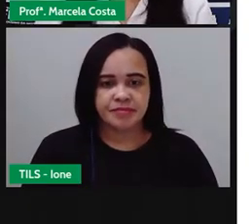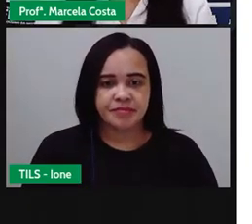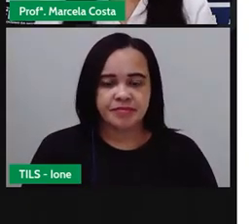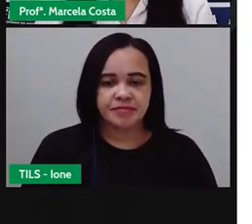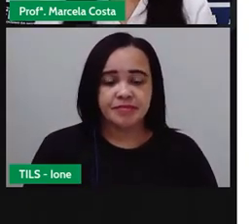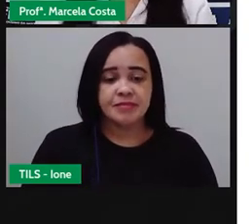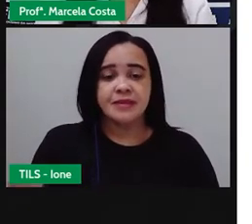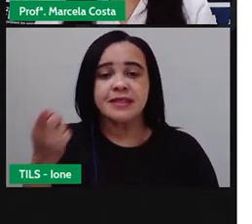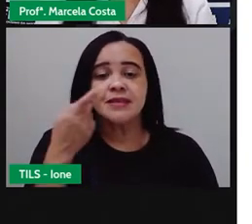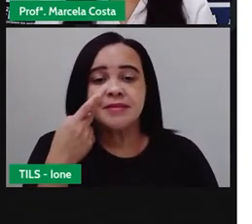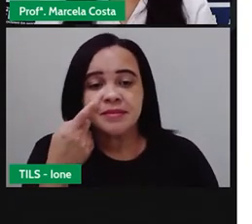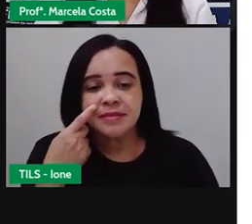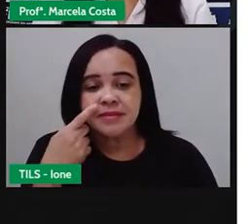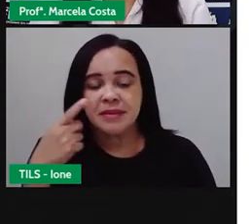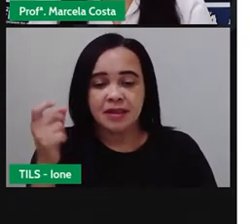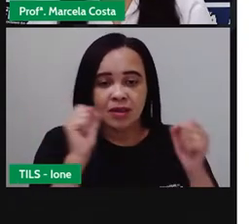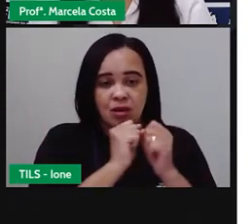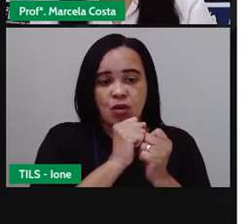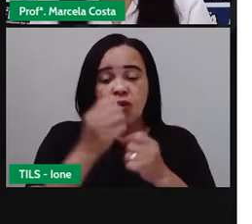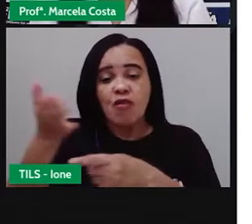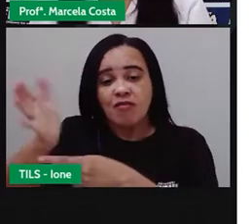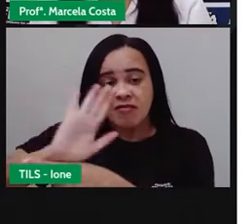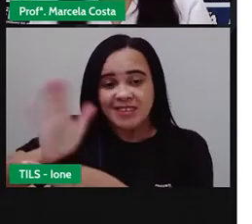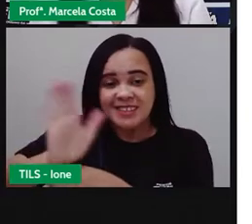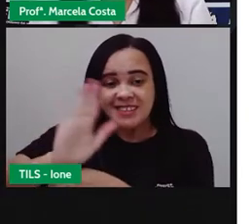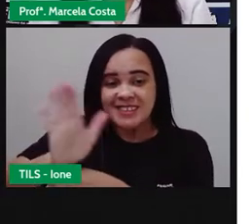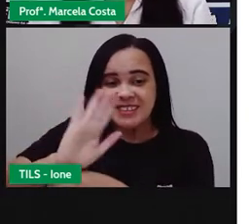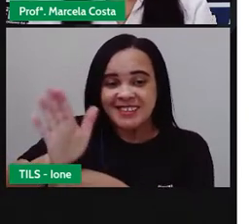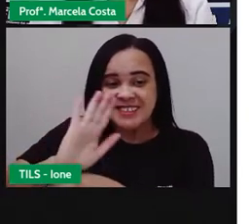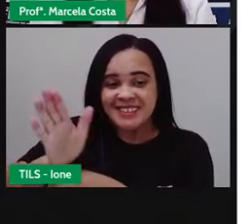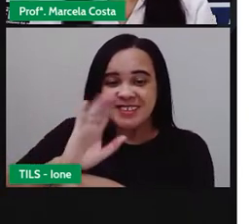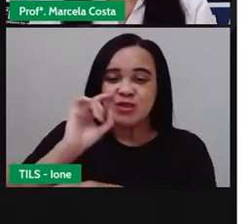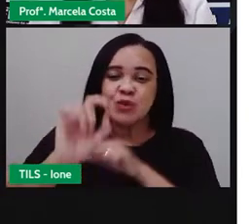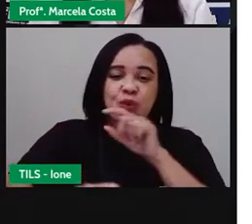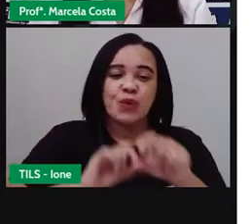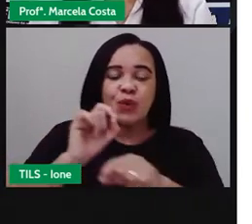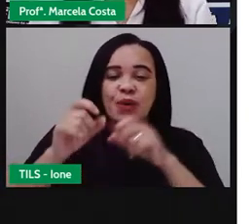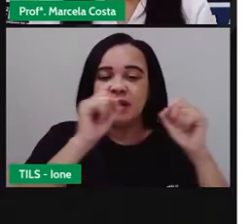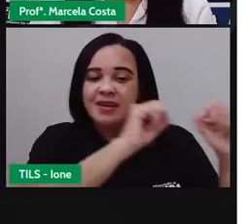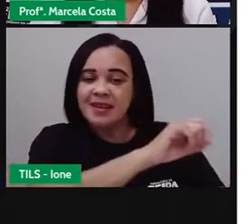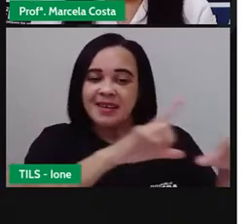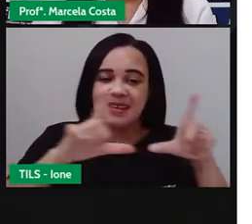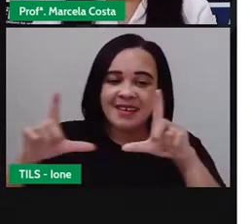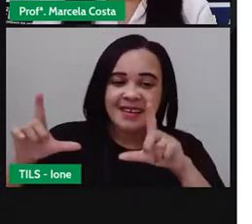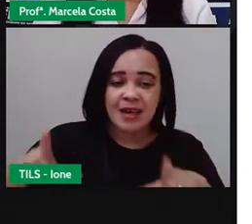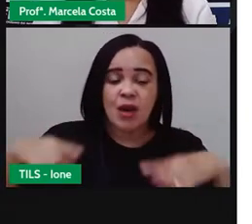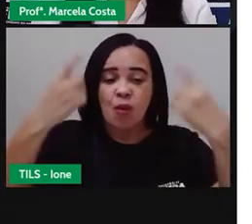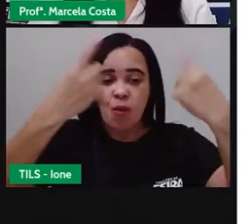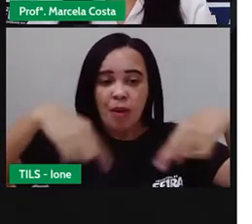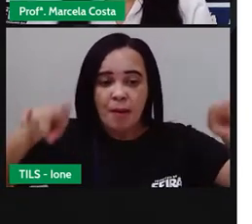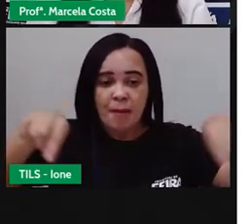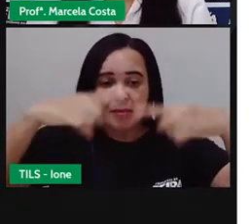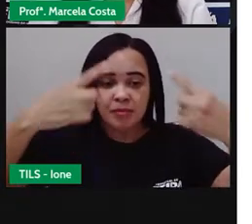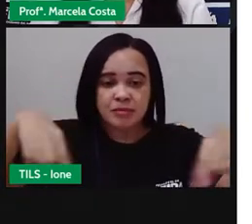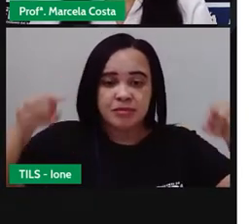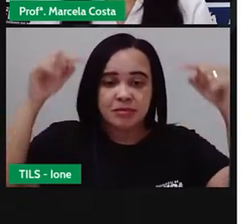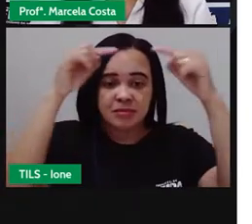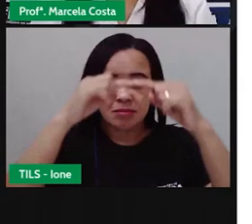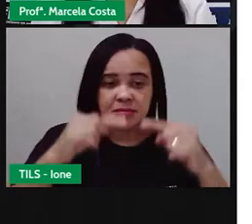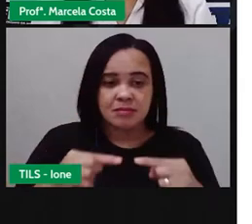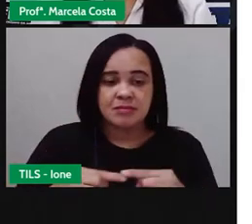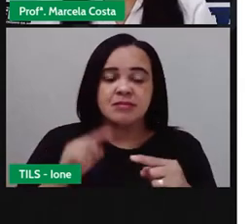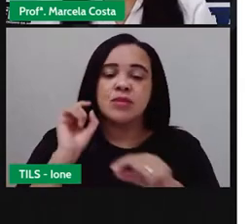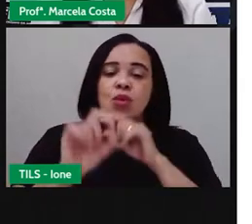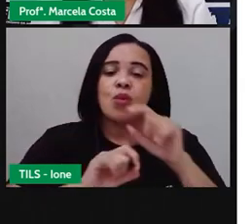agora eu quero mostrar pra vocês um vídeo que mostra uma música que fala